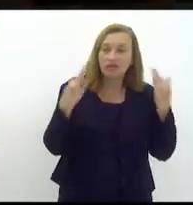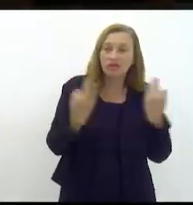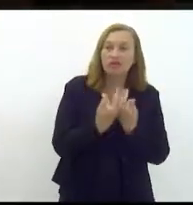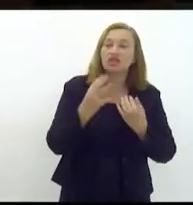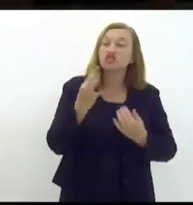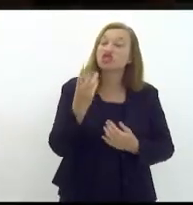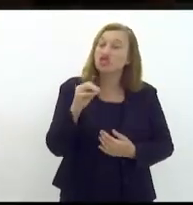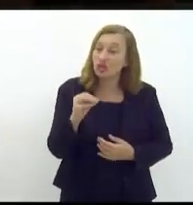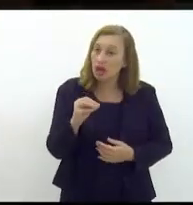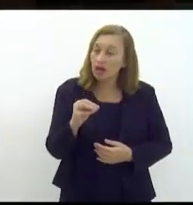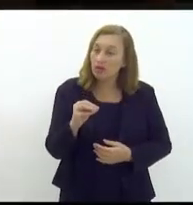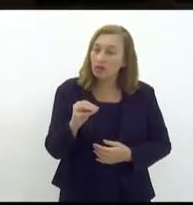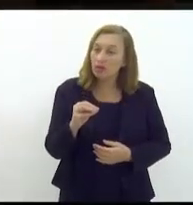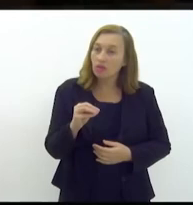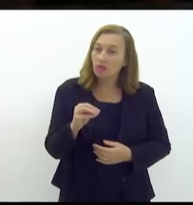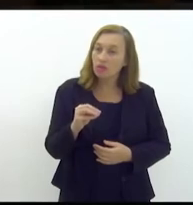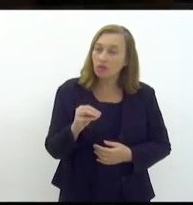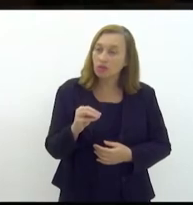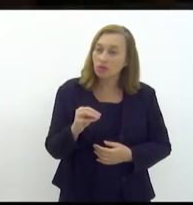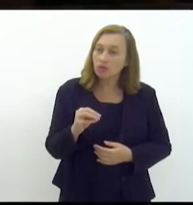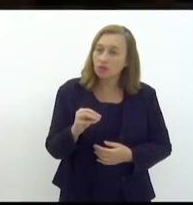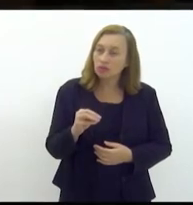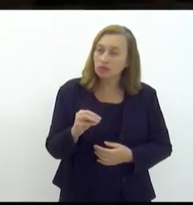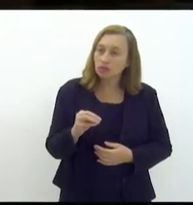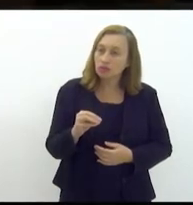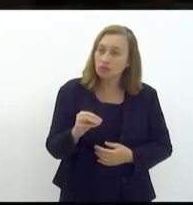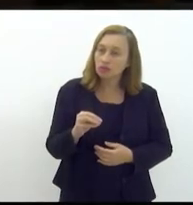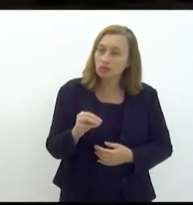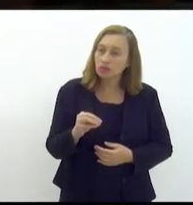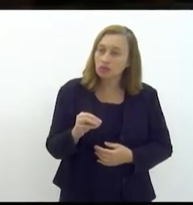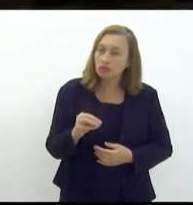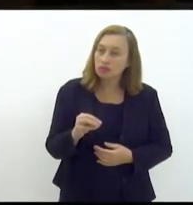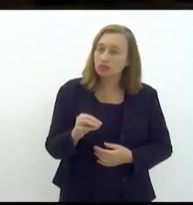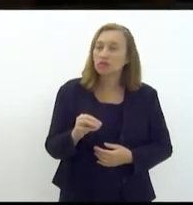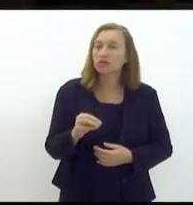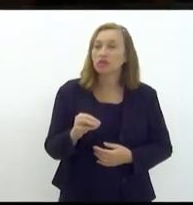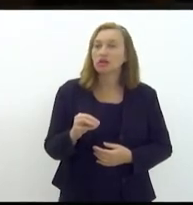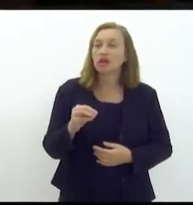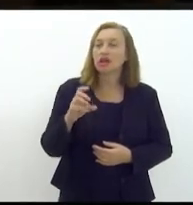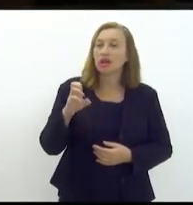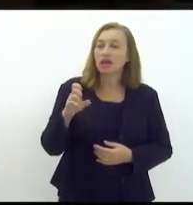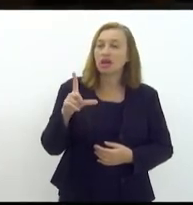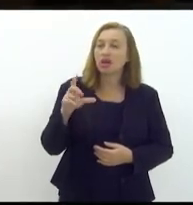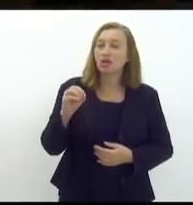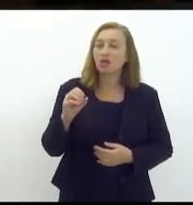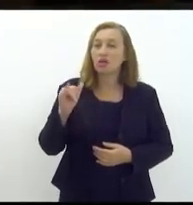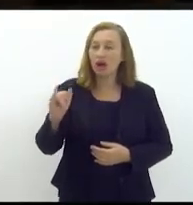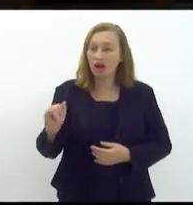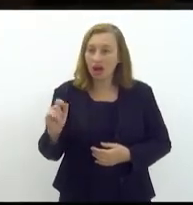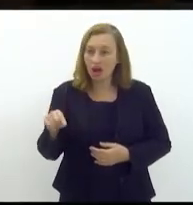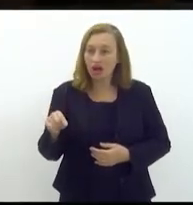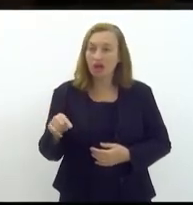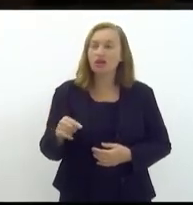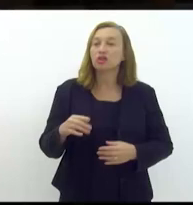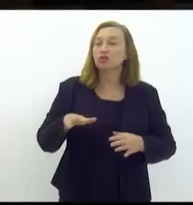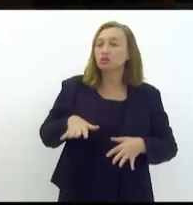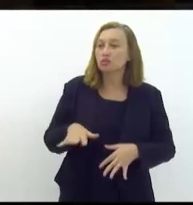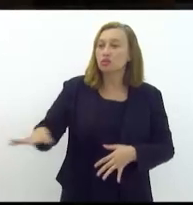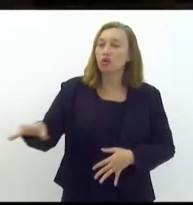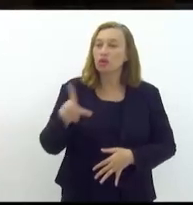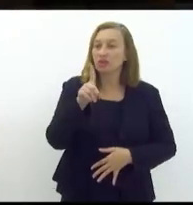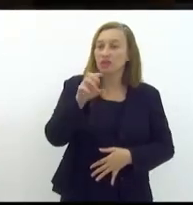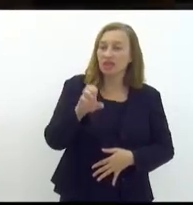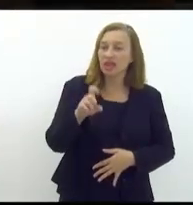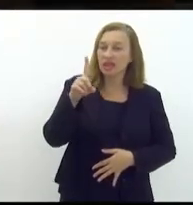Tiago que foi morto na cidade de Deus e os familiares da Eloá a criança que foi morta no Morro do Dendê e